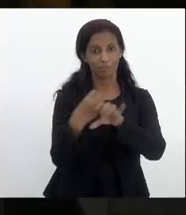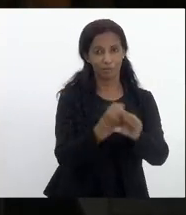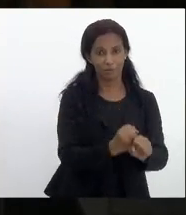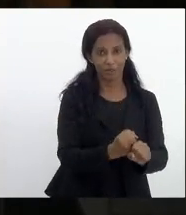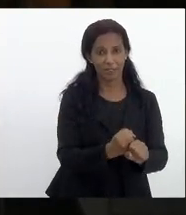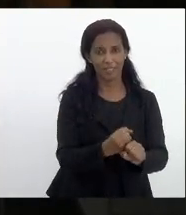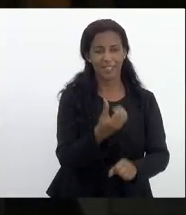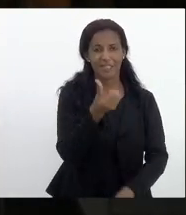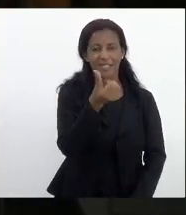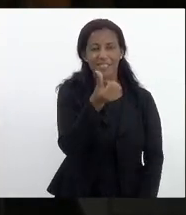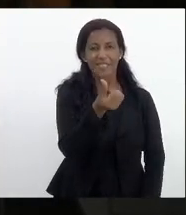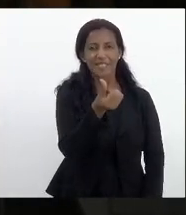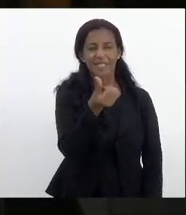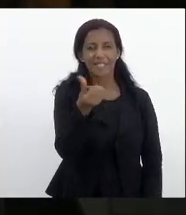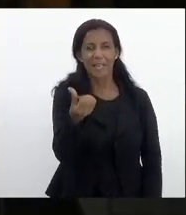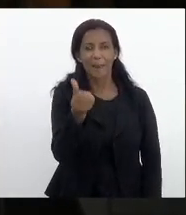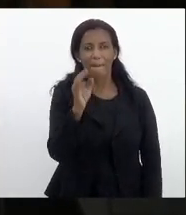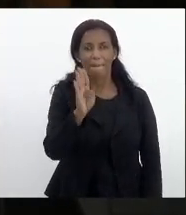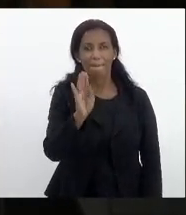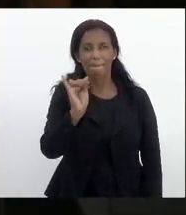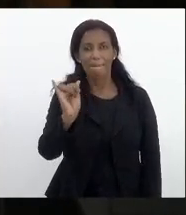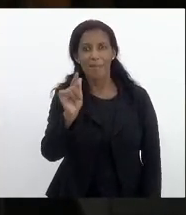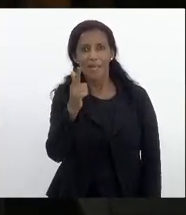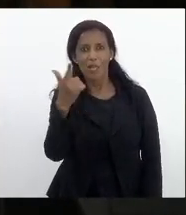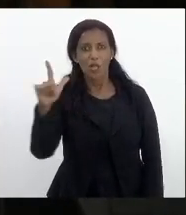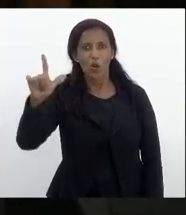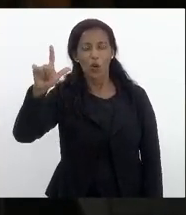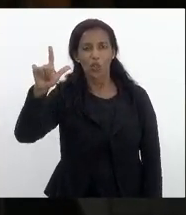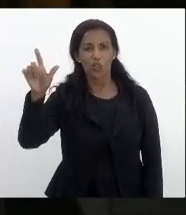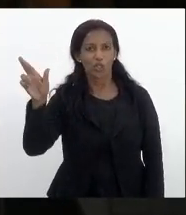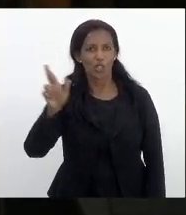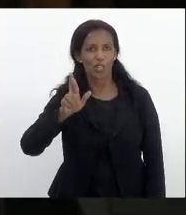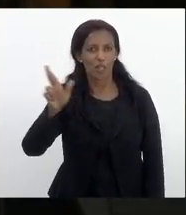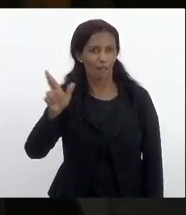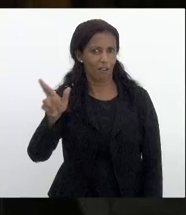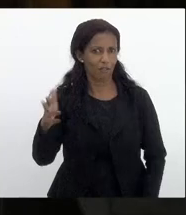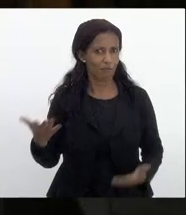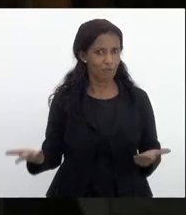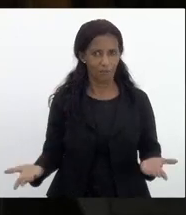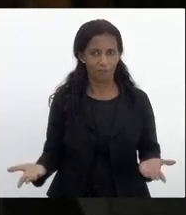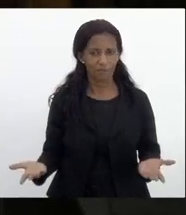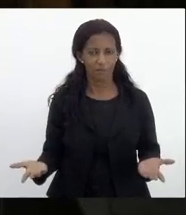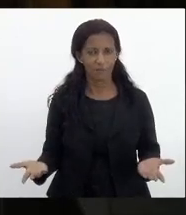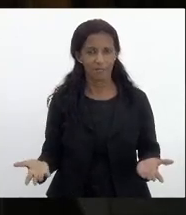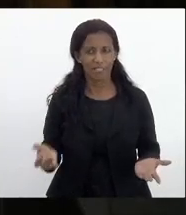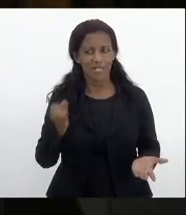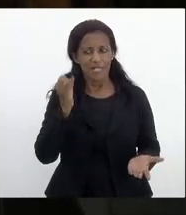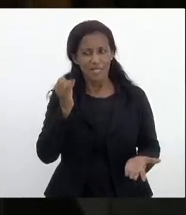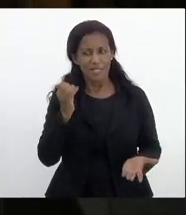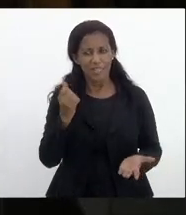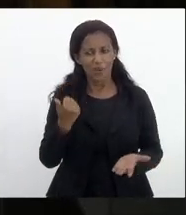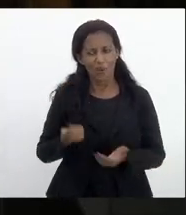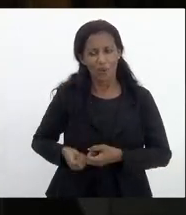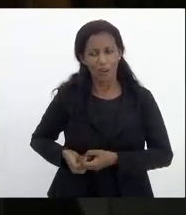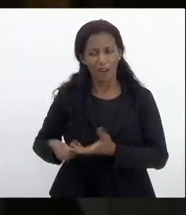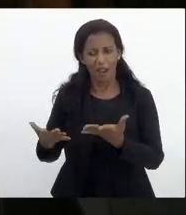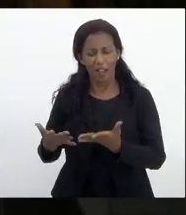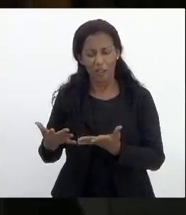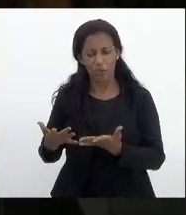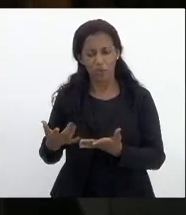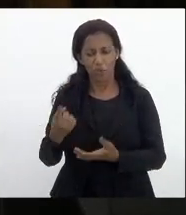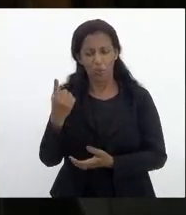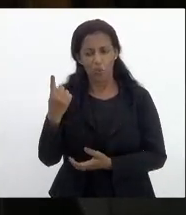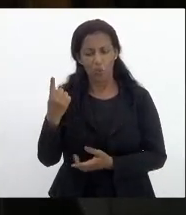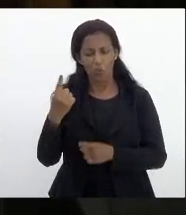66 bilhões de reais ora se eu gastar por ano um